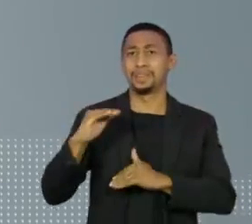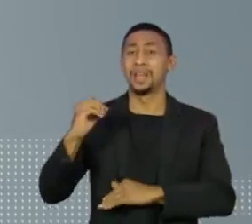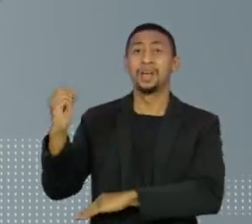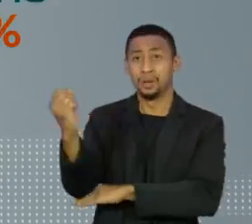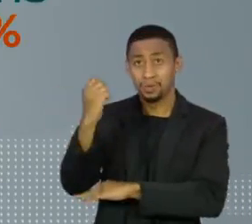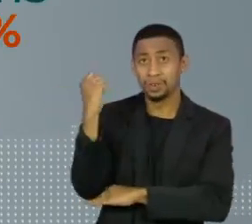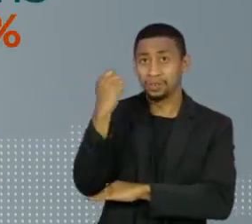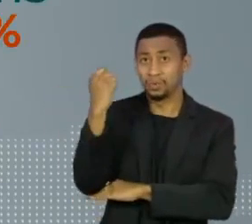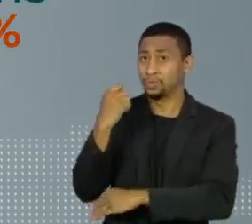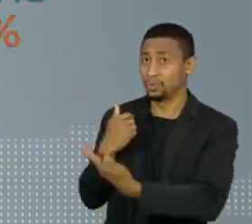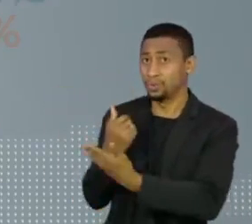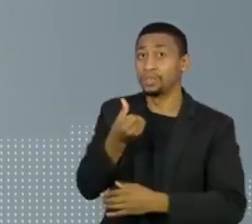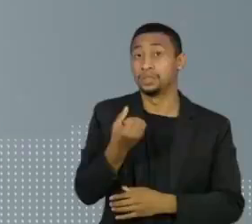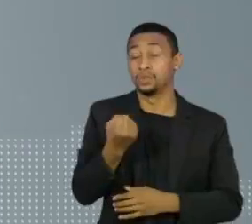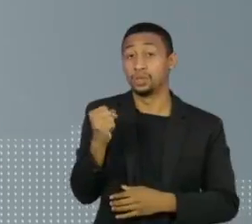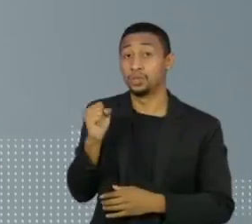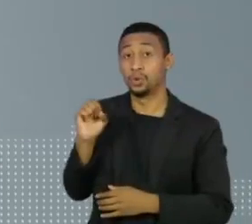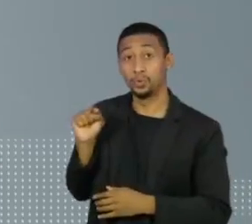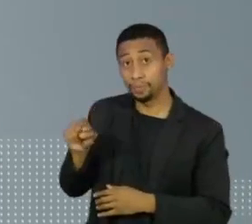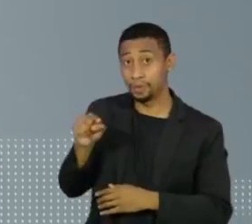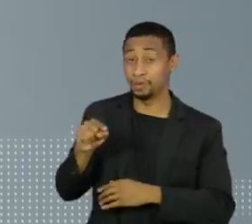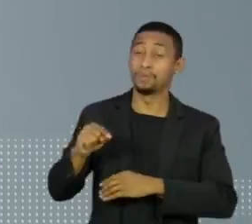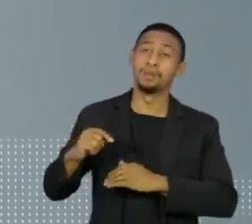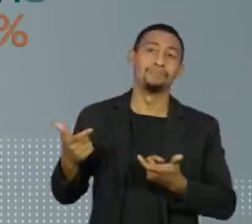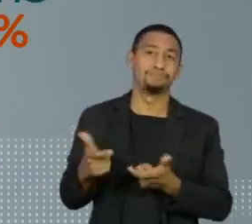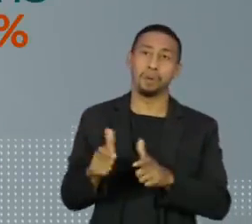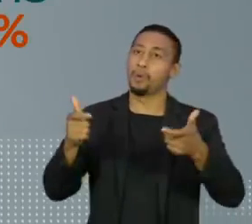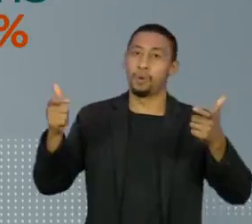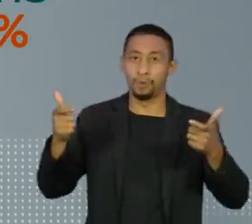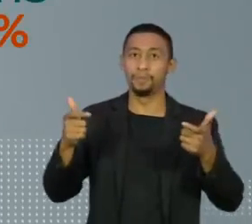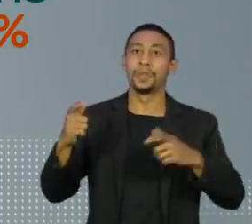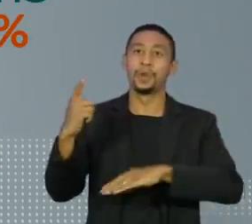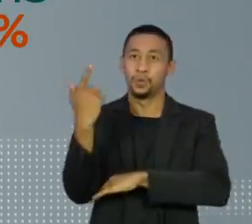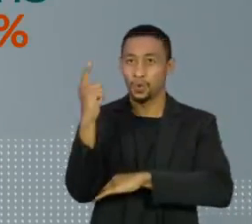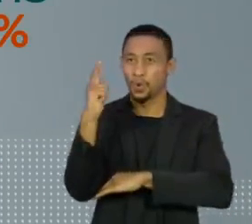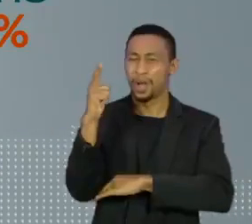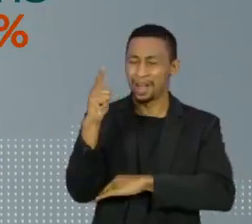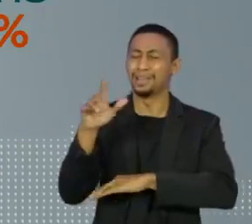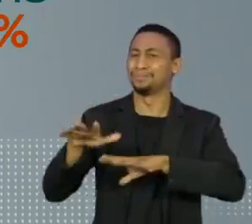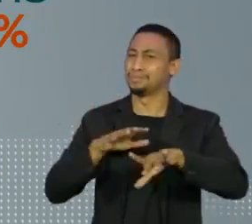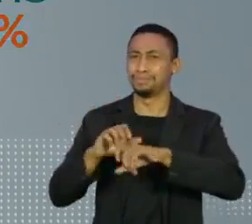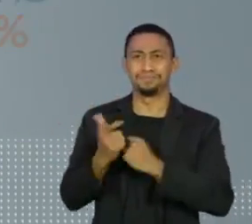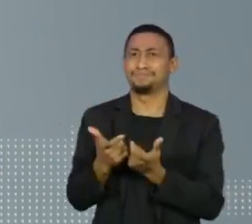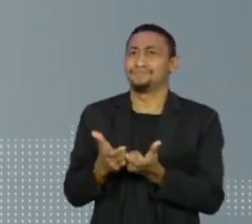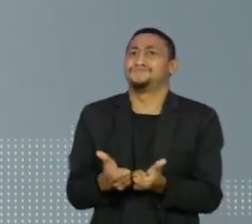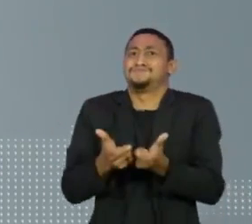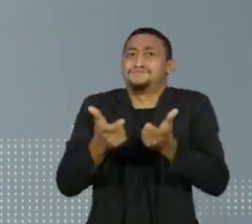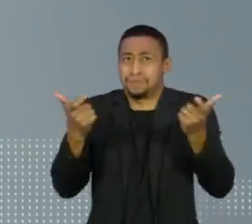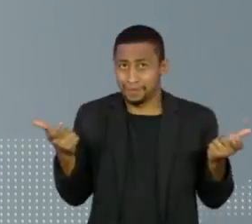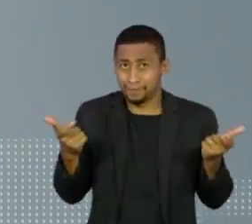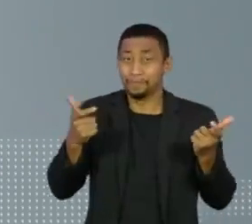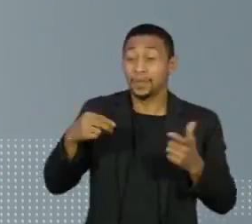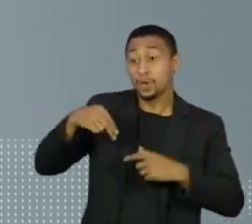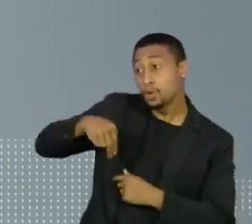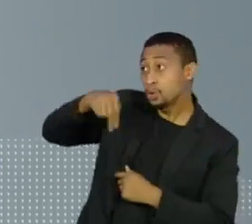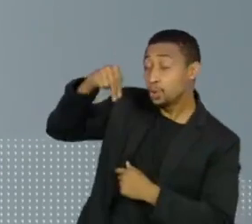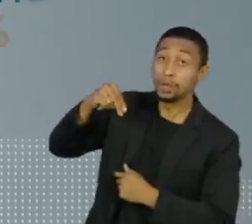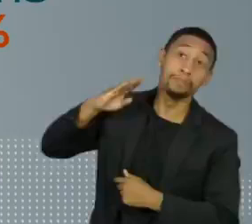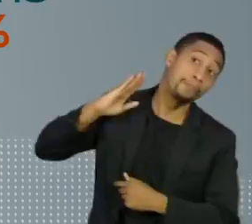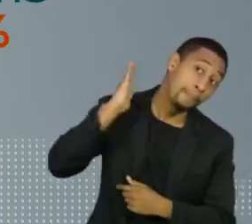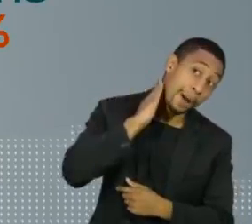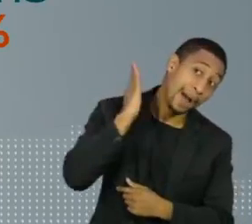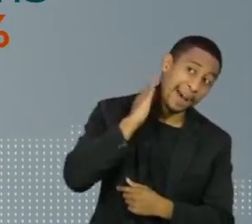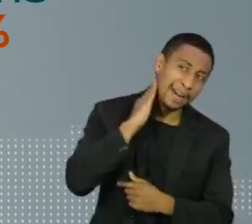688.000. No Centro-Oeste, Goiás concentra o maior número de casos. E na região norte, o